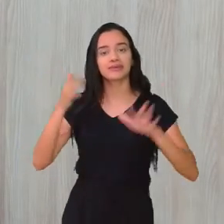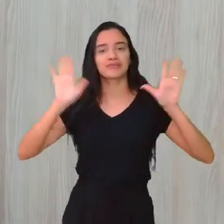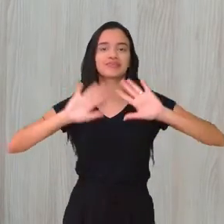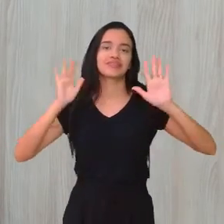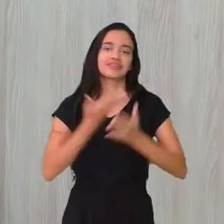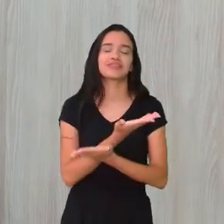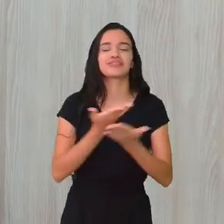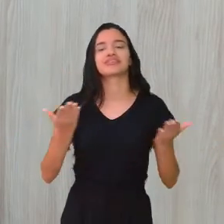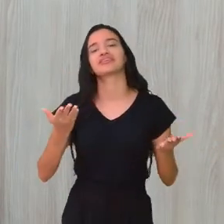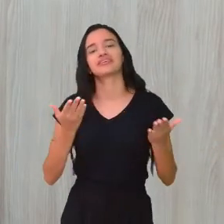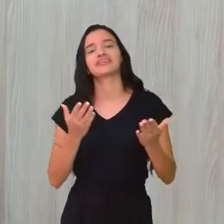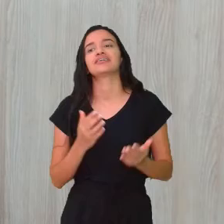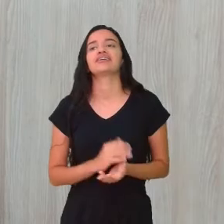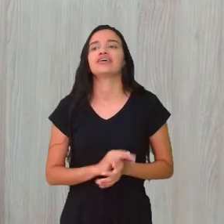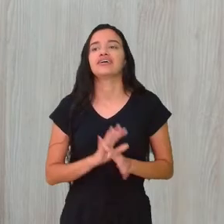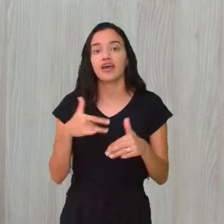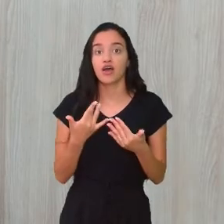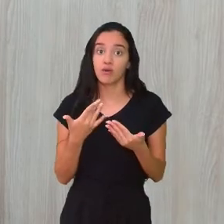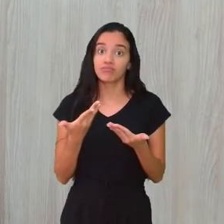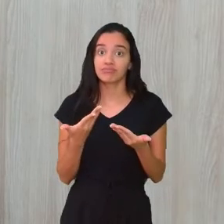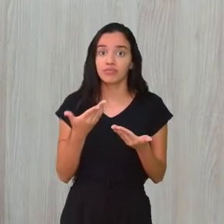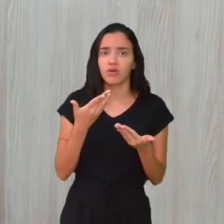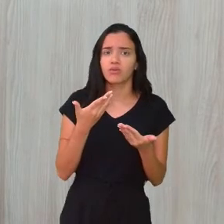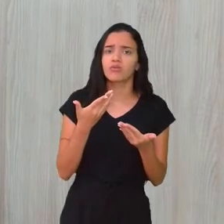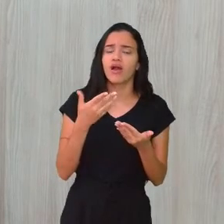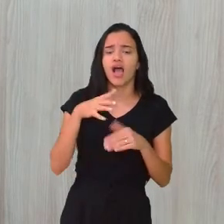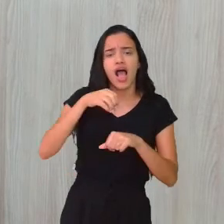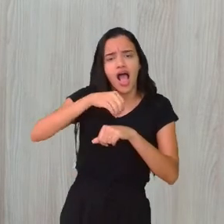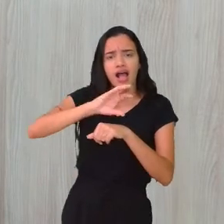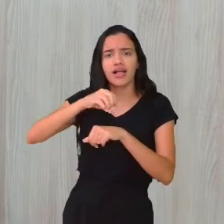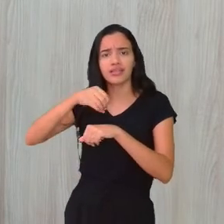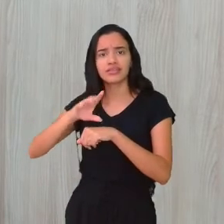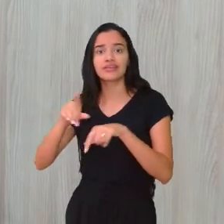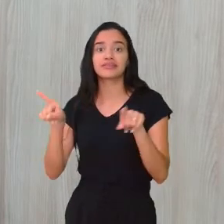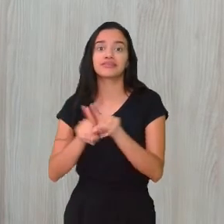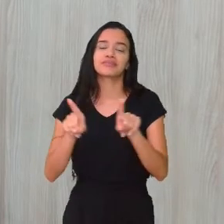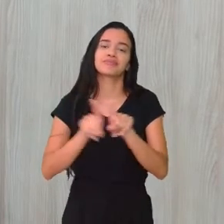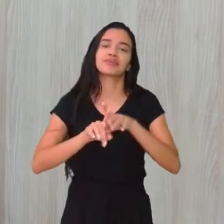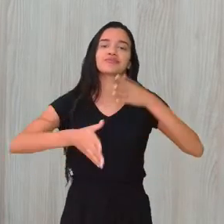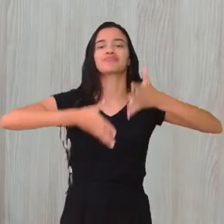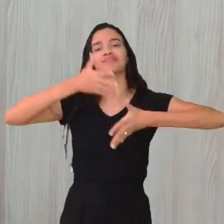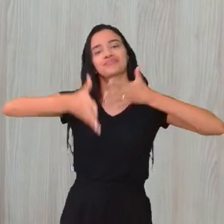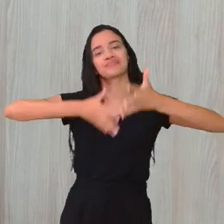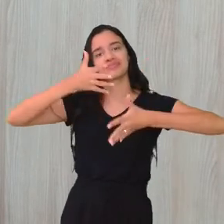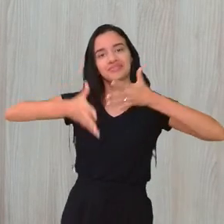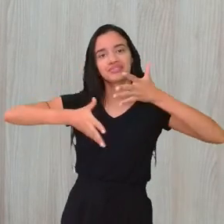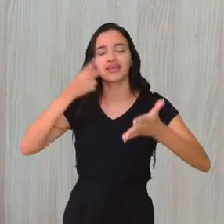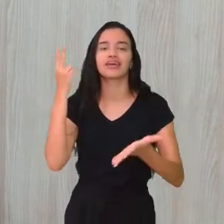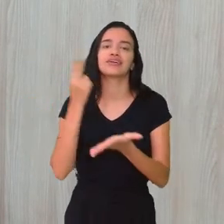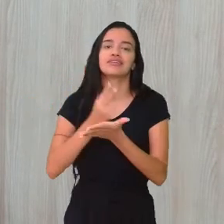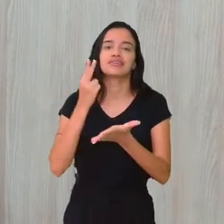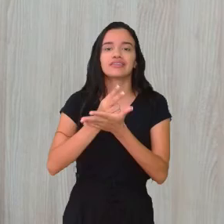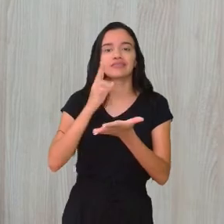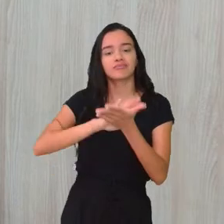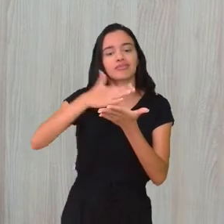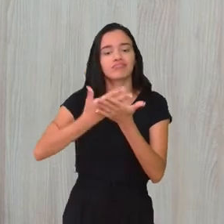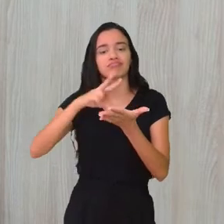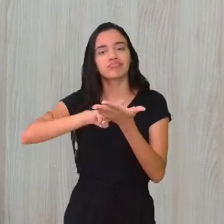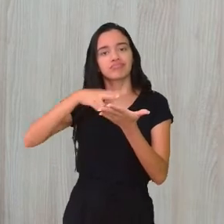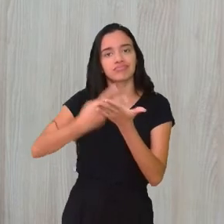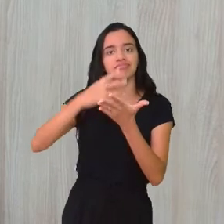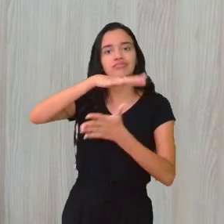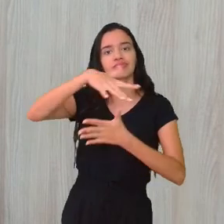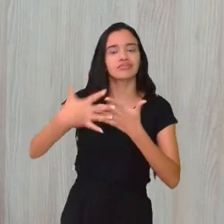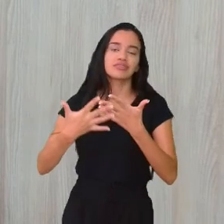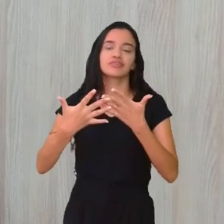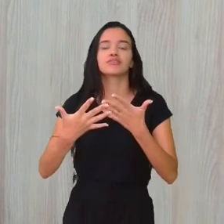É isso aí galera, pega aí as dicas também do pessoal de Libras, eles sempre estão aí os intérpretes fazendo essa